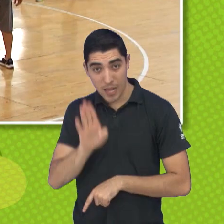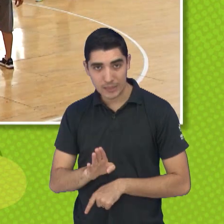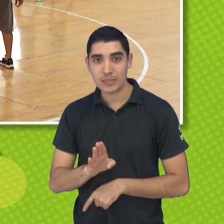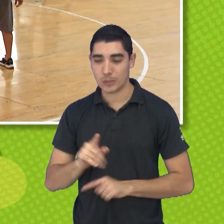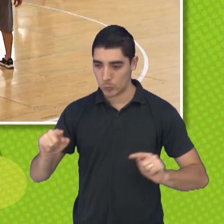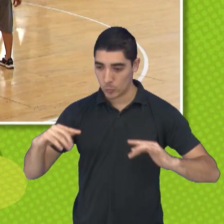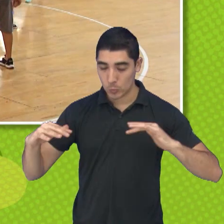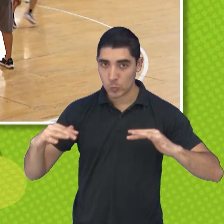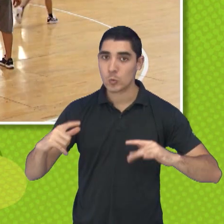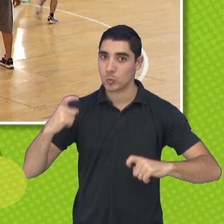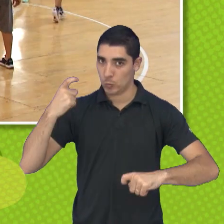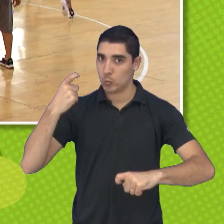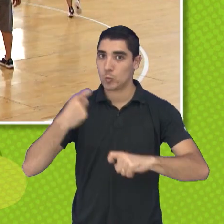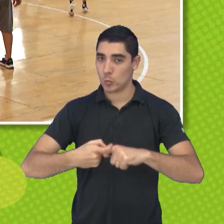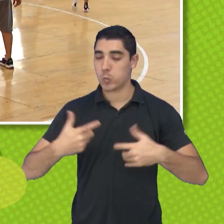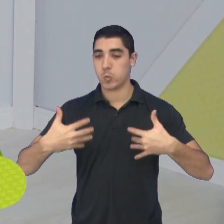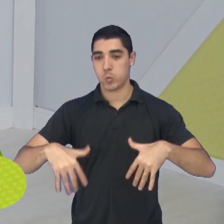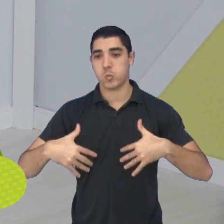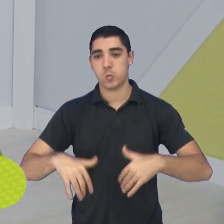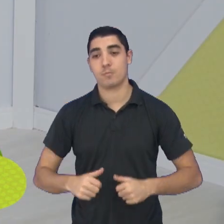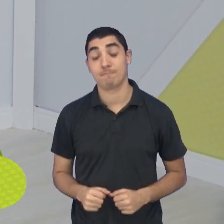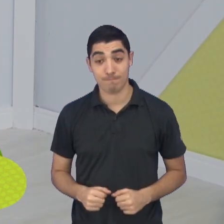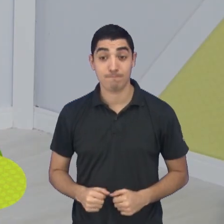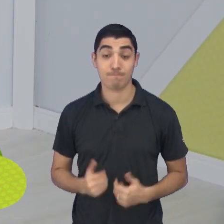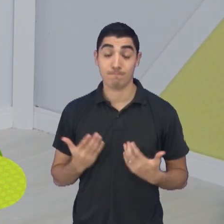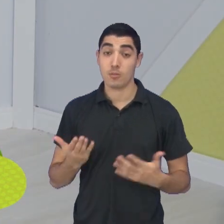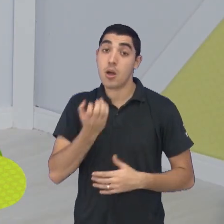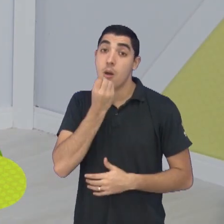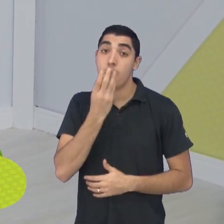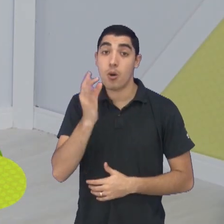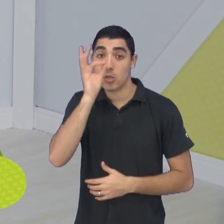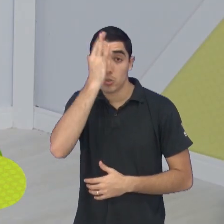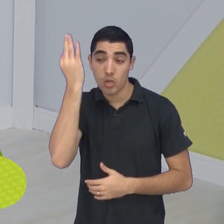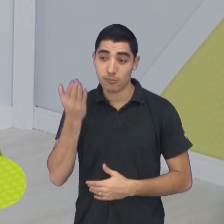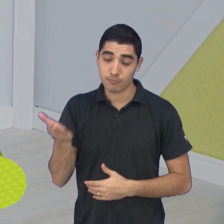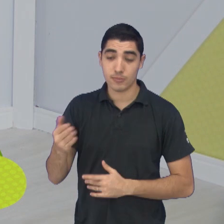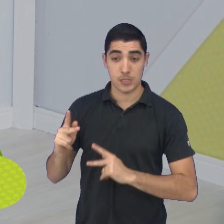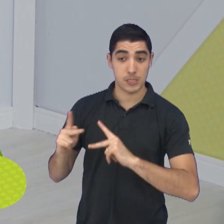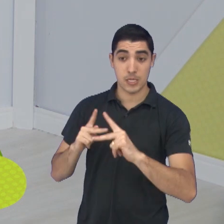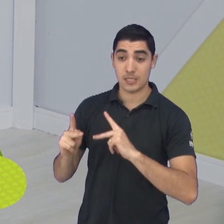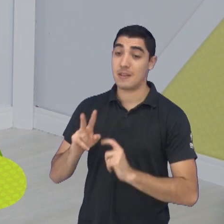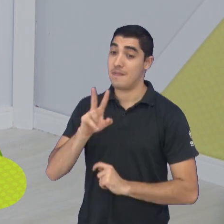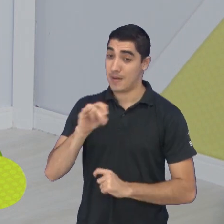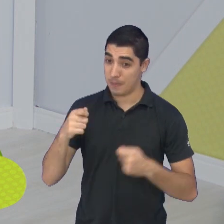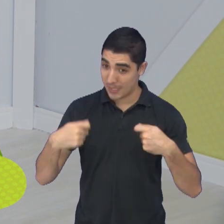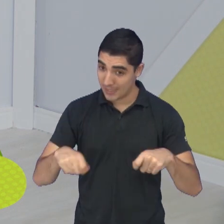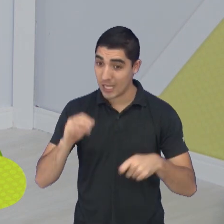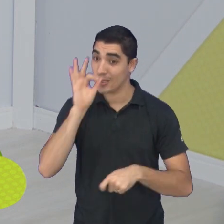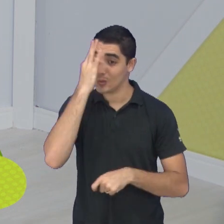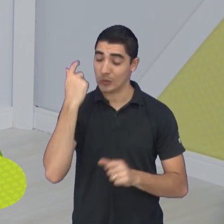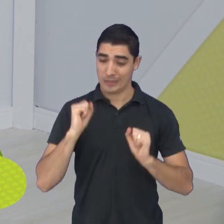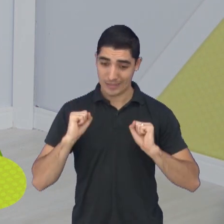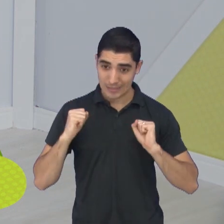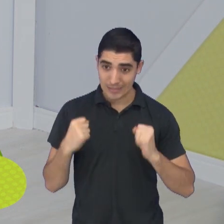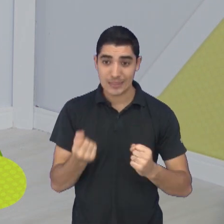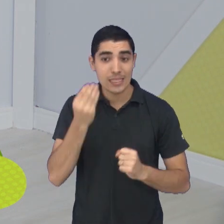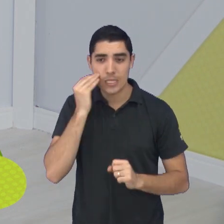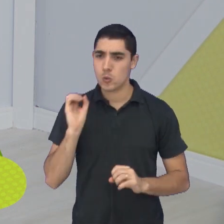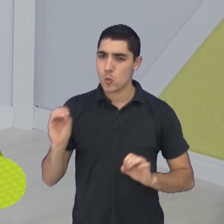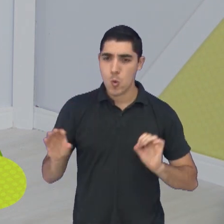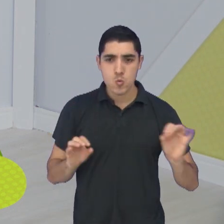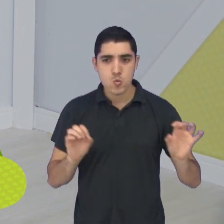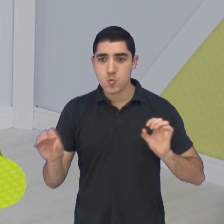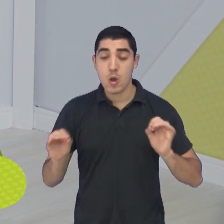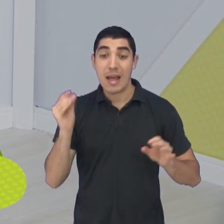Parada dura para o time do Sebastião Figueiredo. Pois é, sorte aí para o São José Basquetebol. Vai precisar de bastante. Vai precisar de jogar muito bem coletivamente para